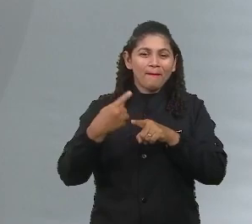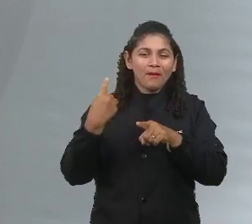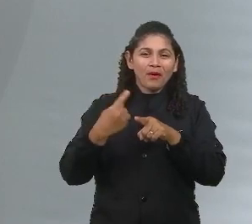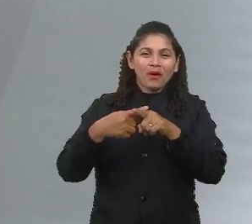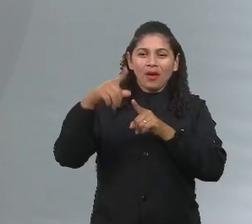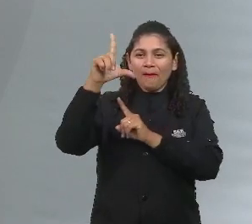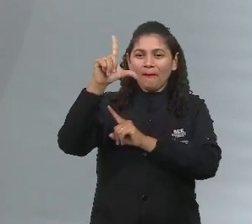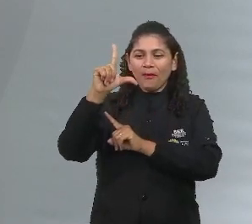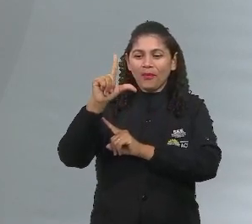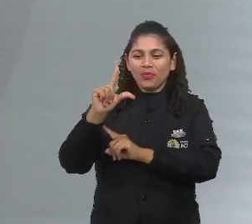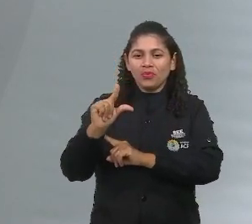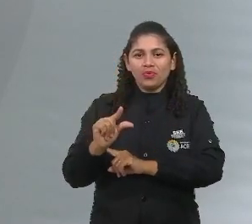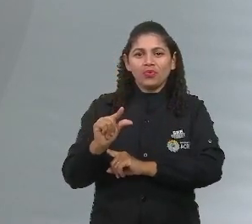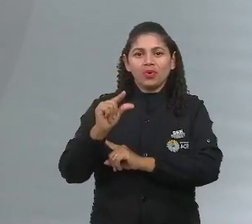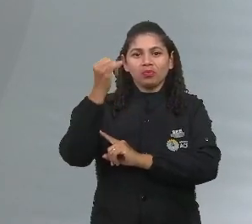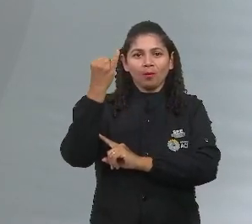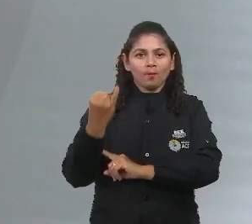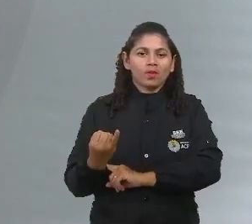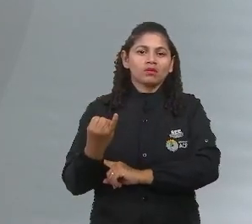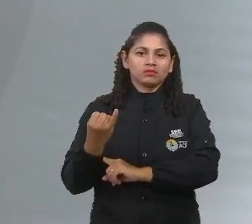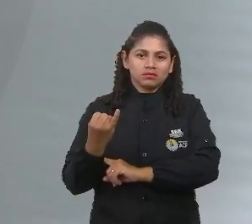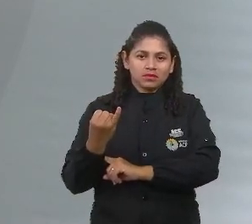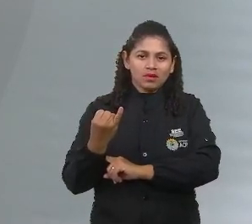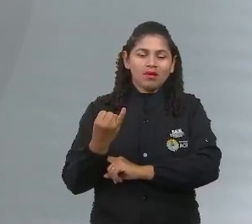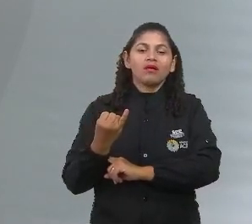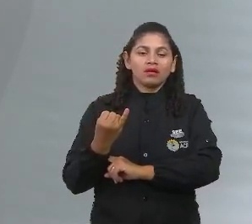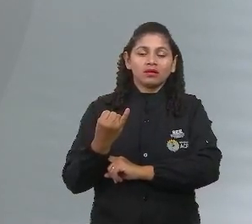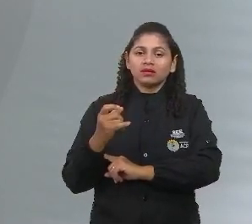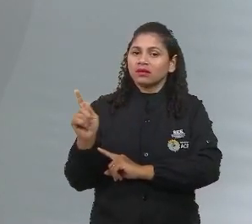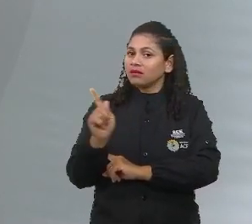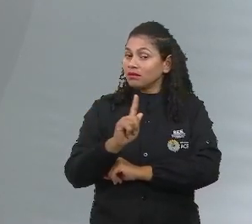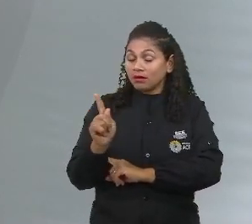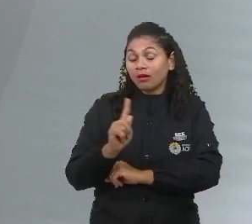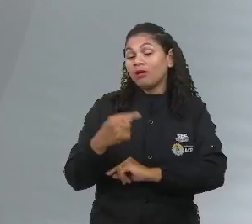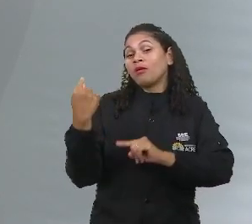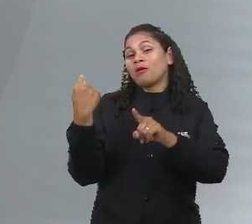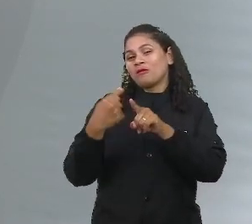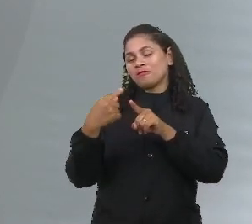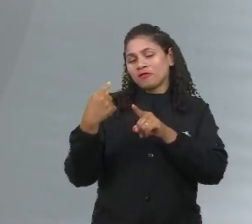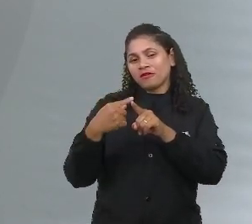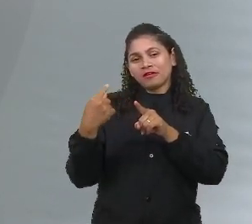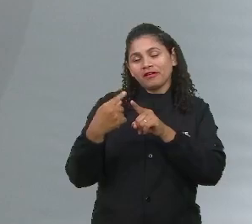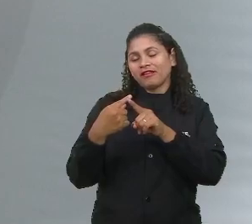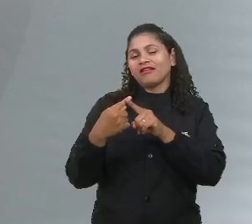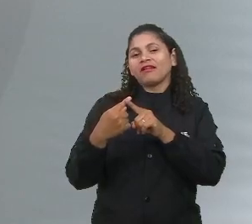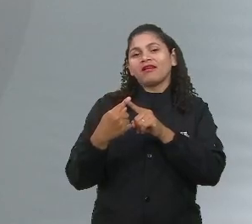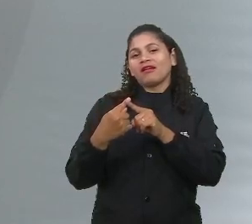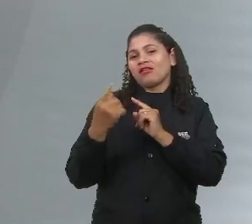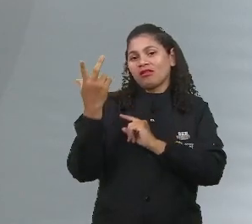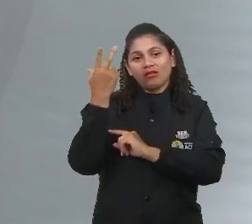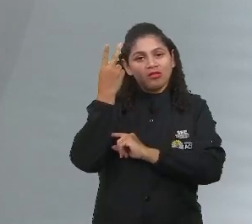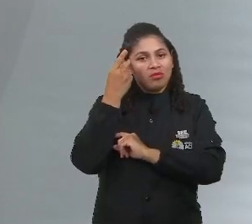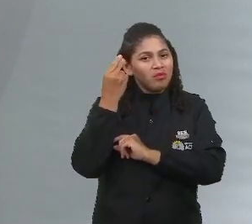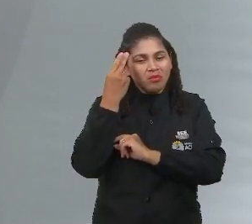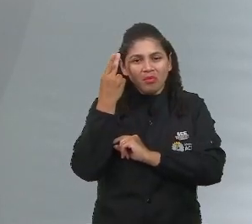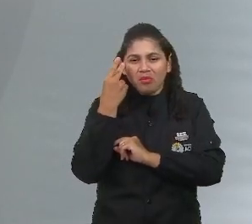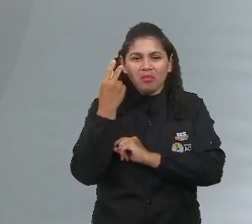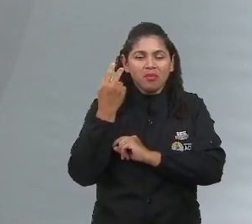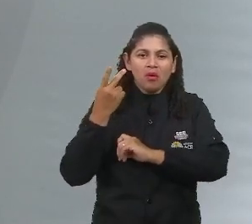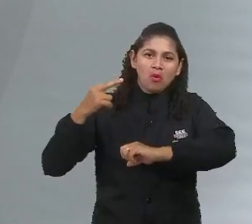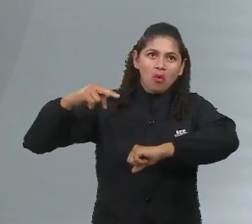Não. É parte da fisiologia do corpo. Porque é a mesma medida em que se de repente chega aí um crush, aí eu fico